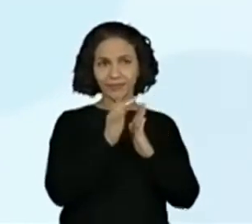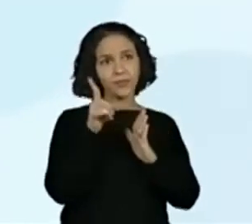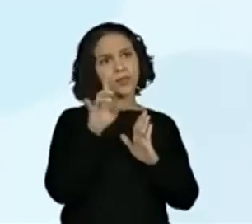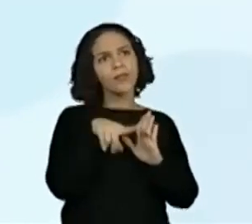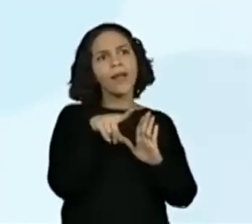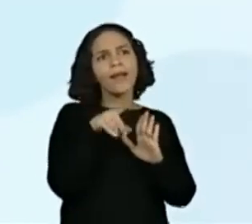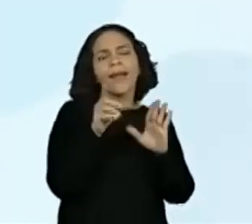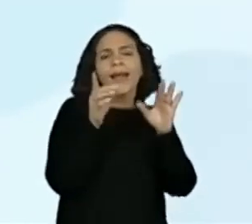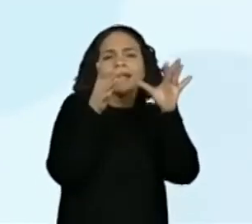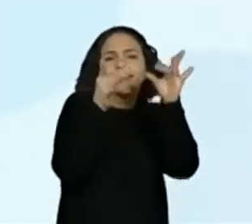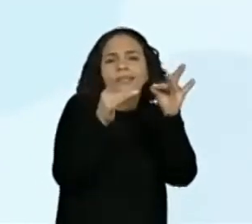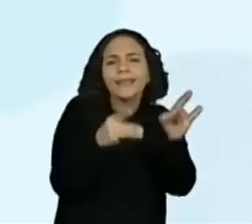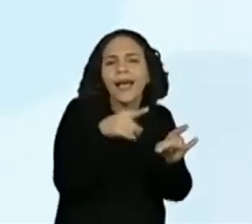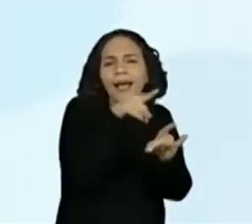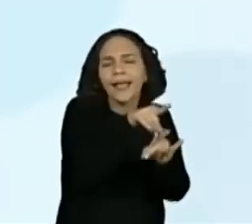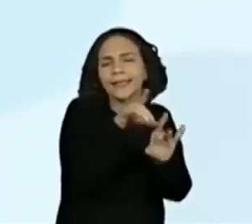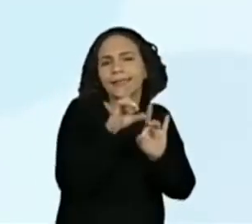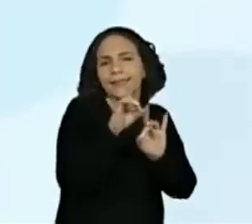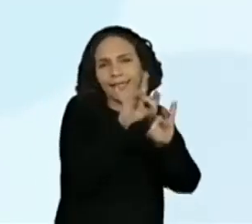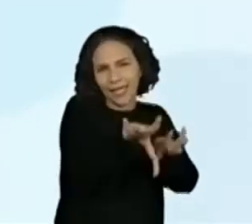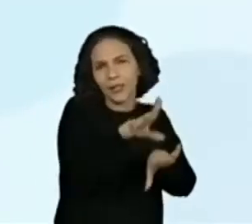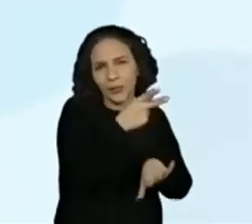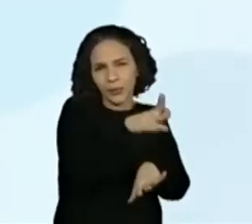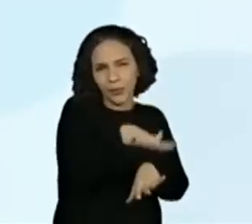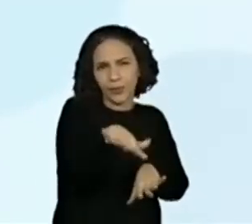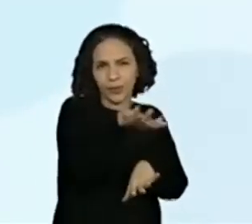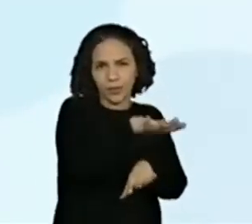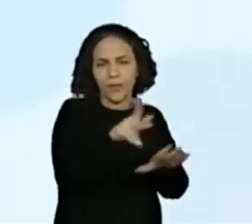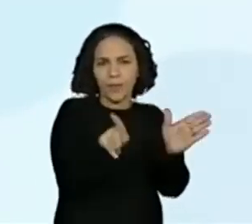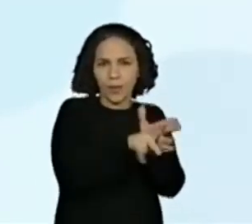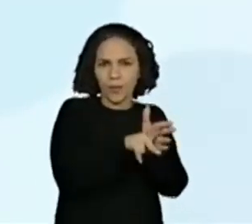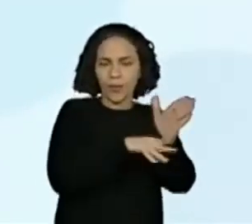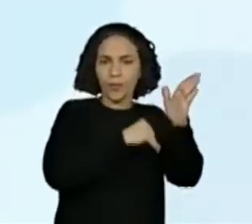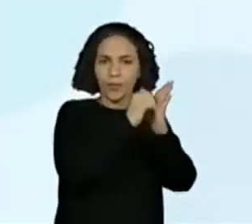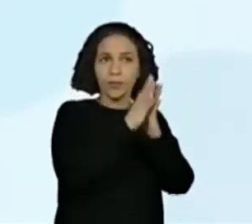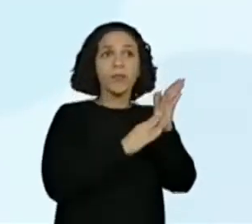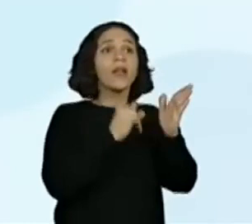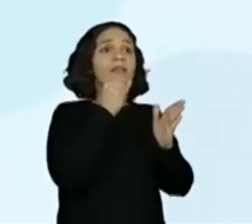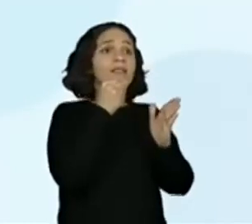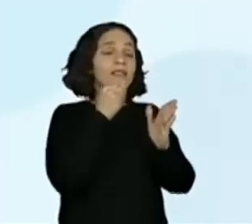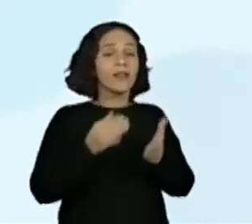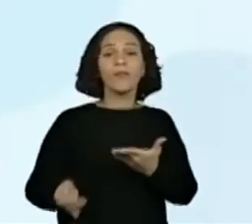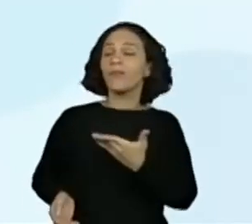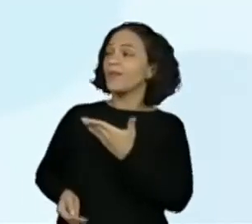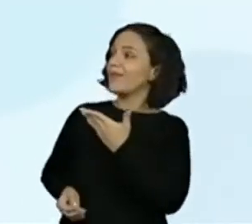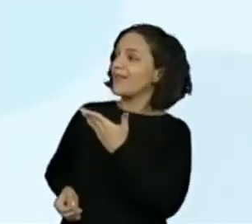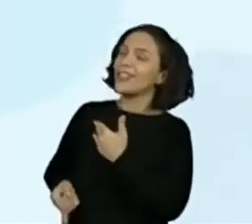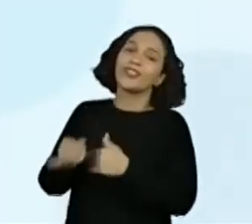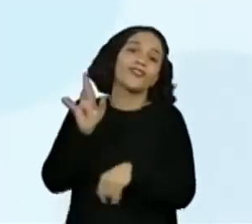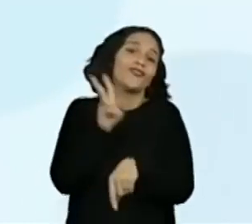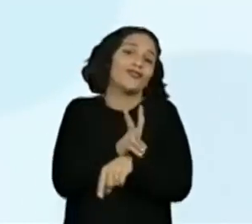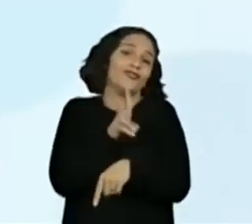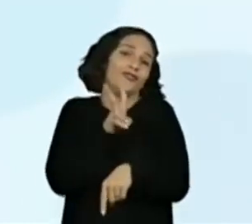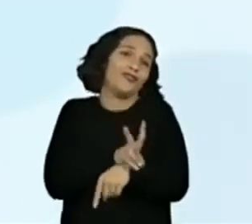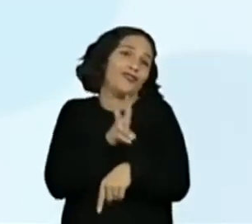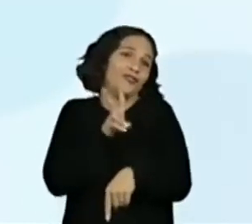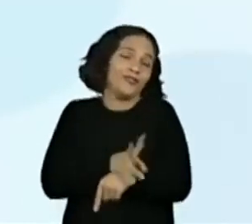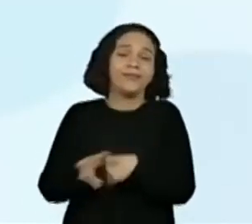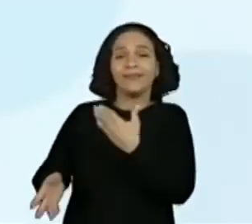algumas informações técnicas. Então, imagine que aqui dentro, gente, tinha o quê? O Lavrador de Café.